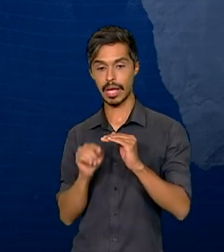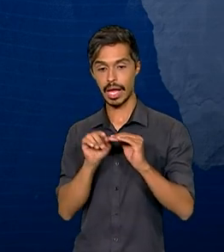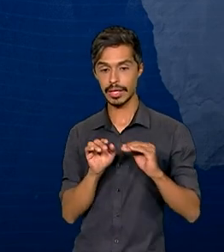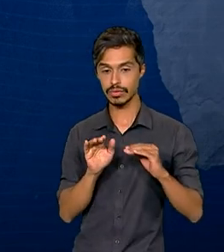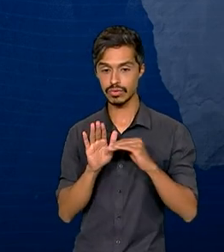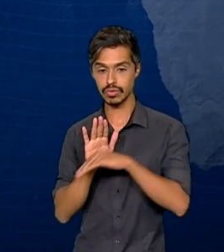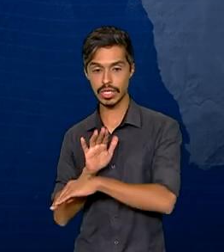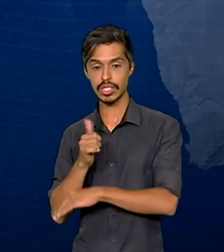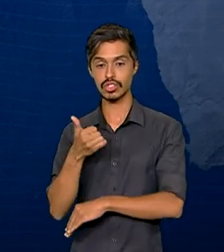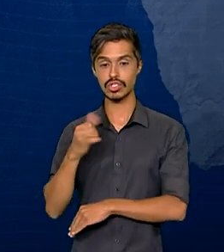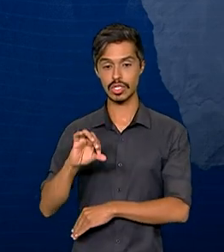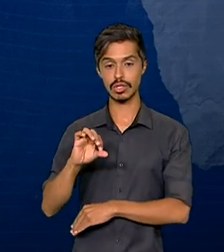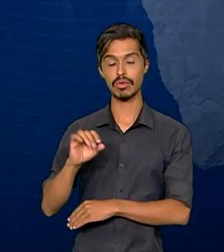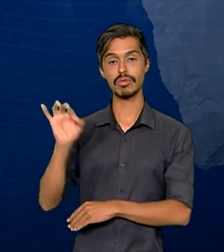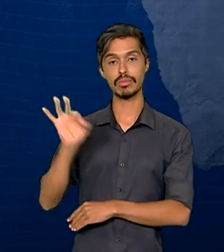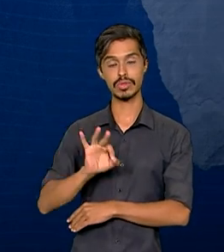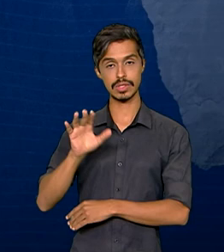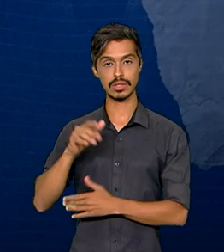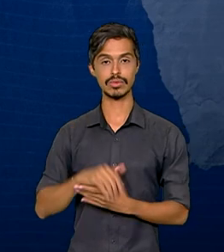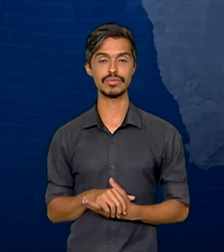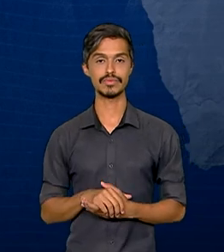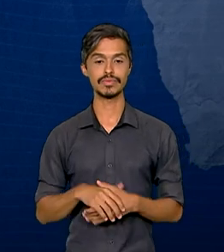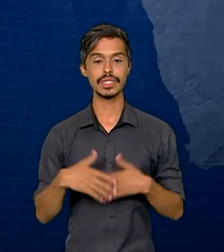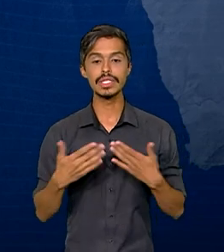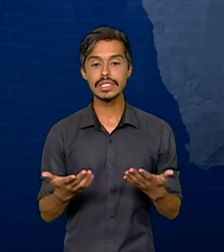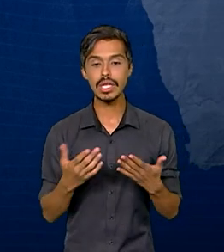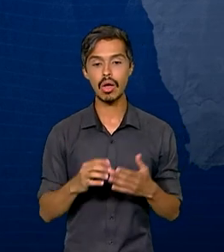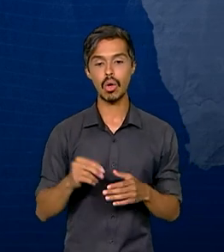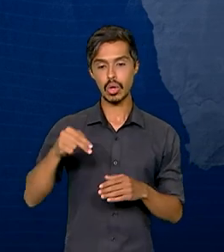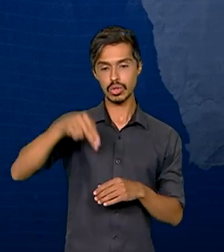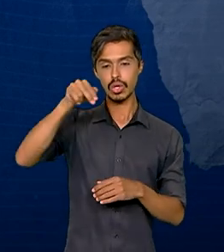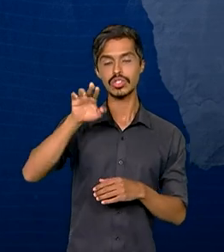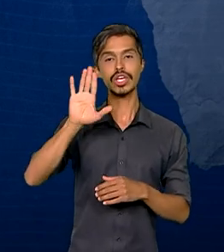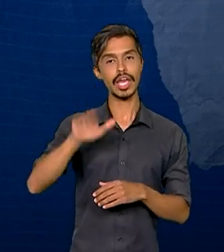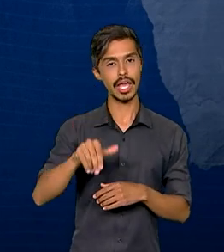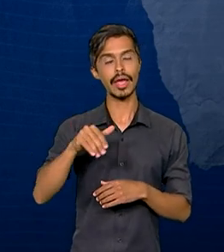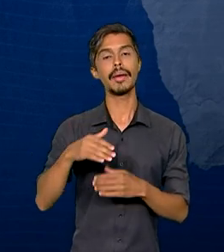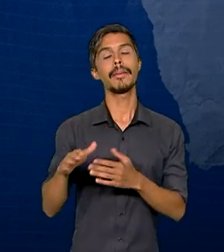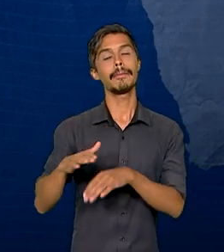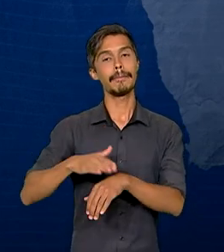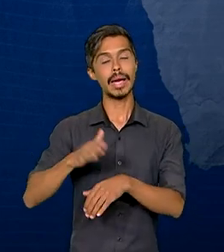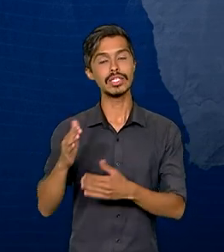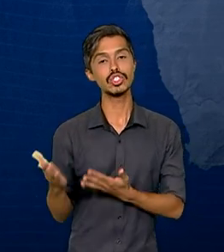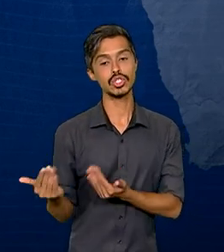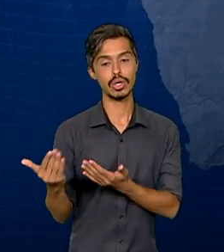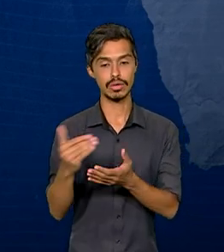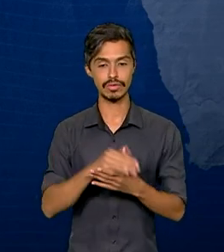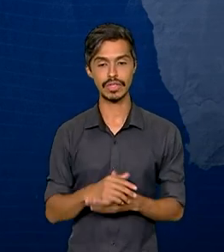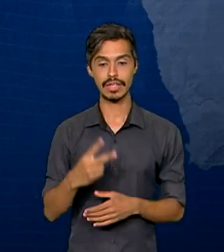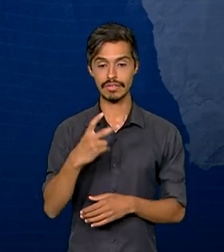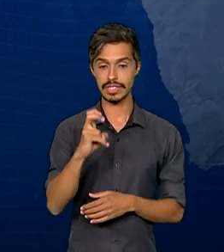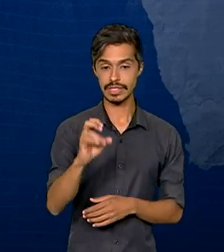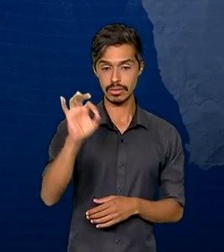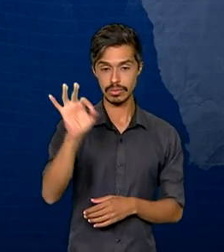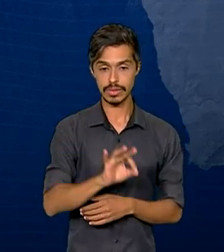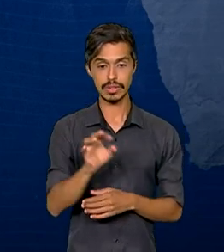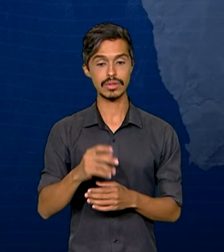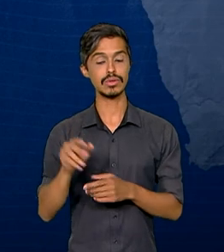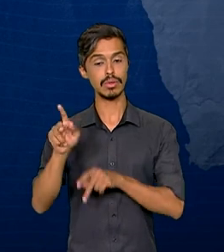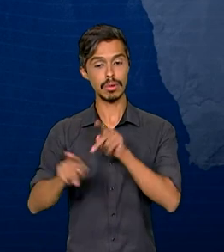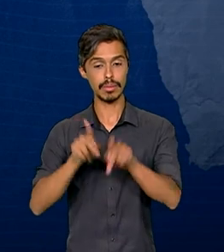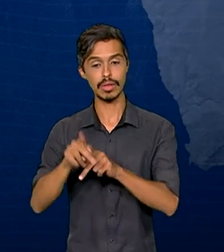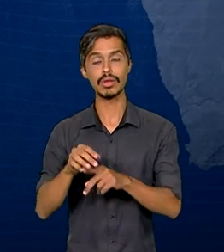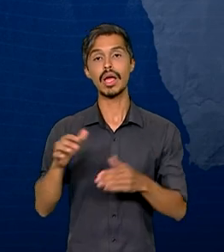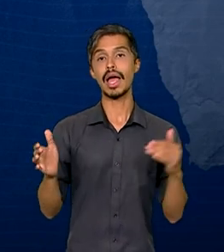em 2022. A região norte é a mais jovem do país, com 25% da população com até